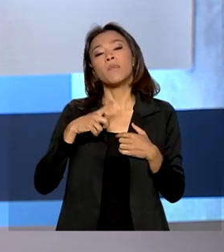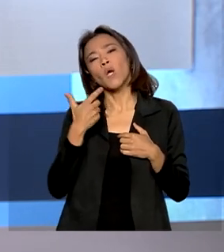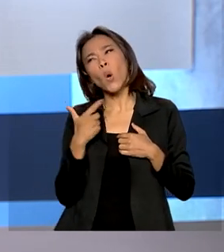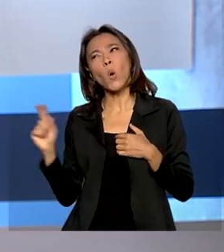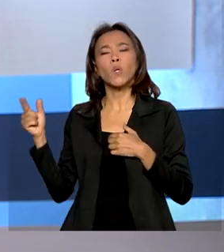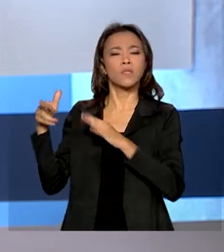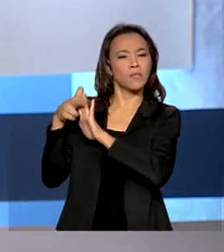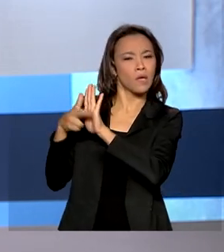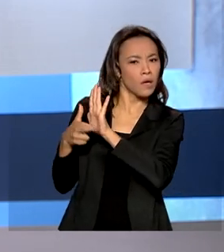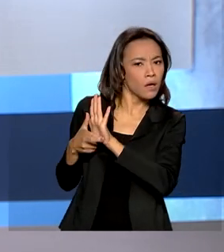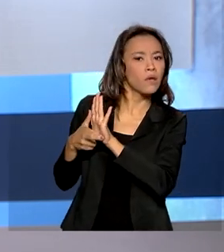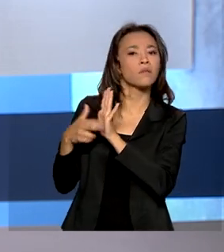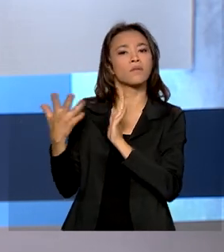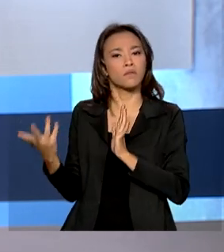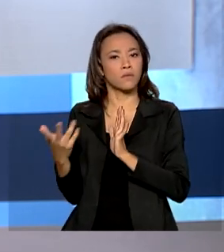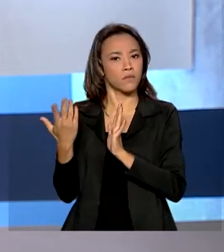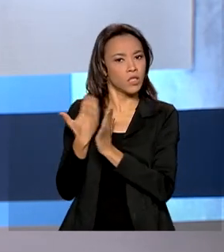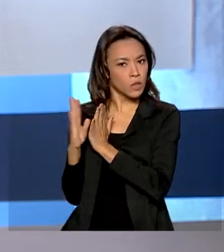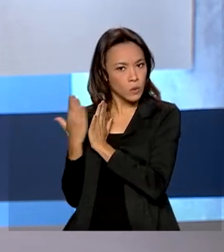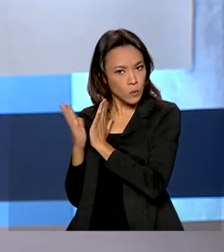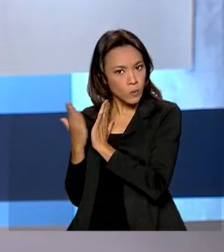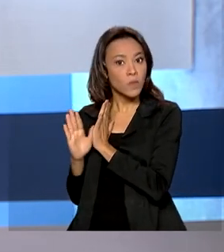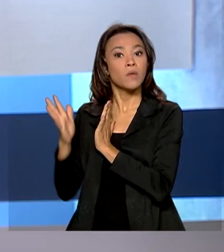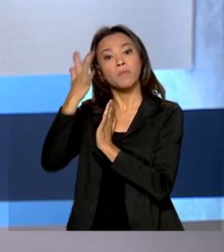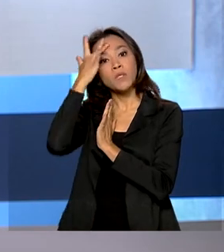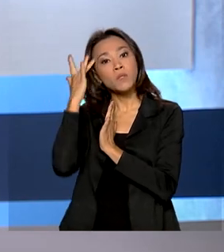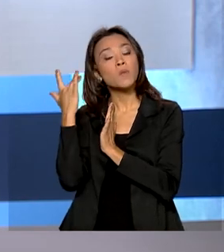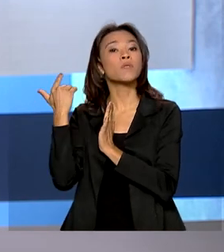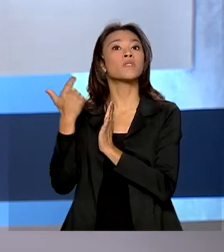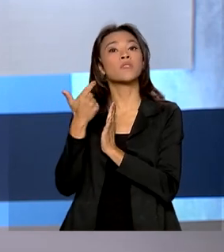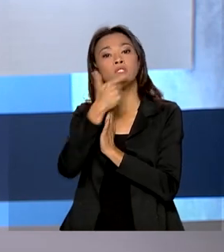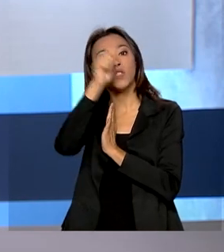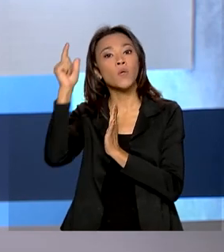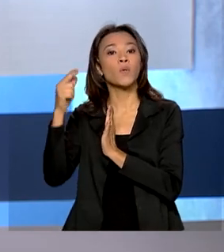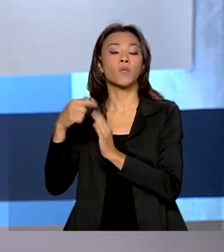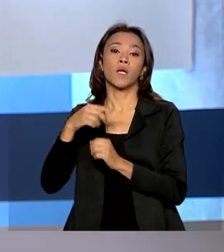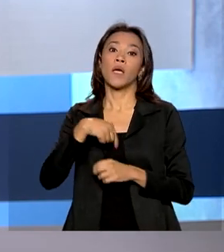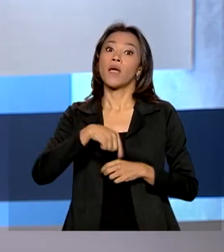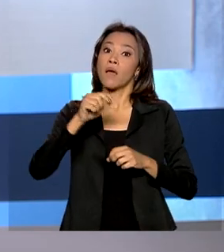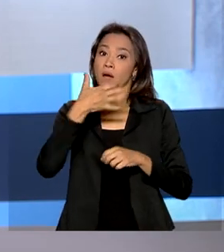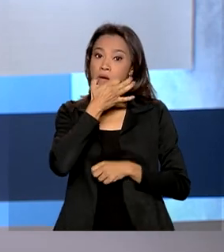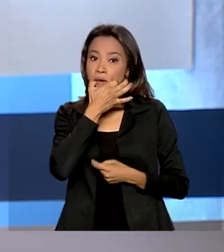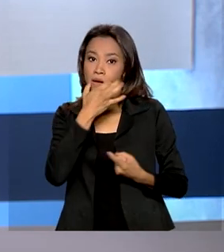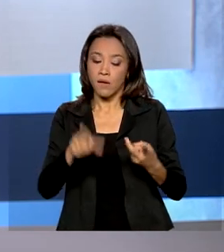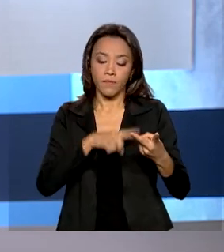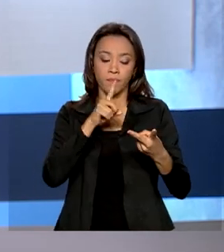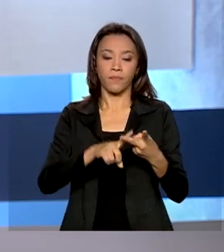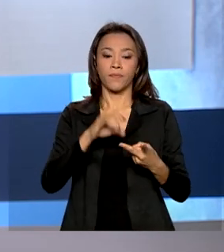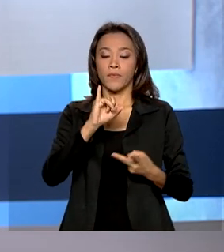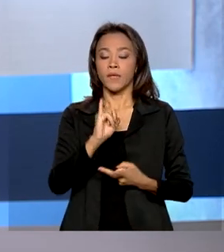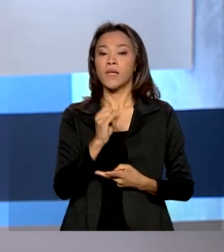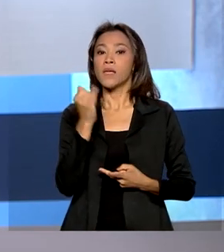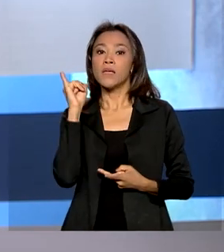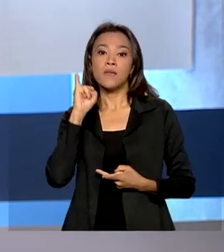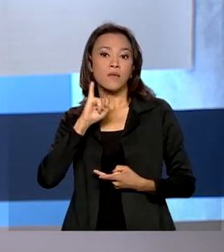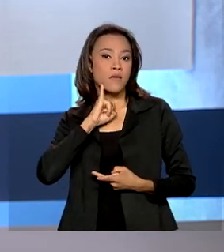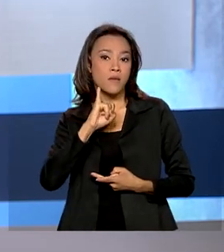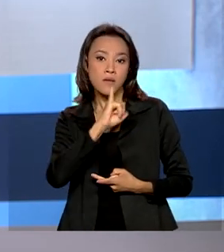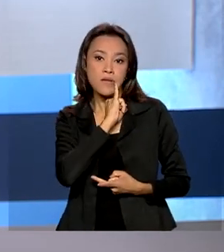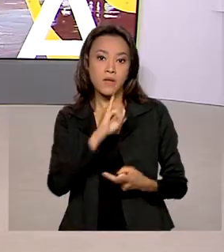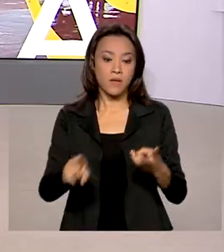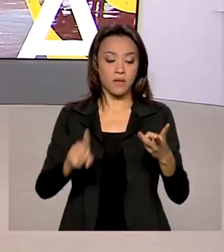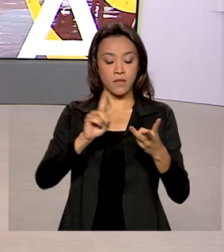específicas para a entrada no Brasil de passageiros de voos vindos do Reino Unido, Irlanda do Norte, África do Sul e